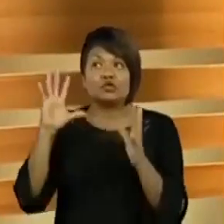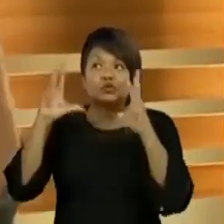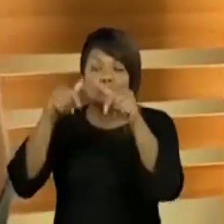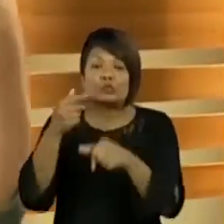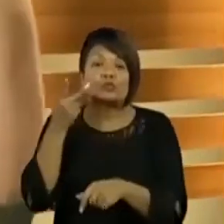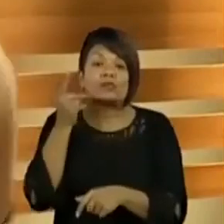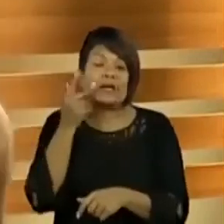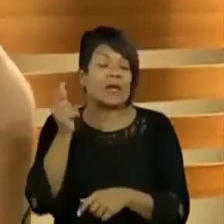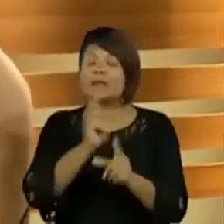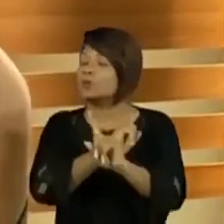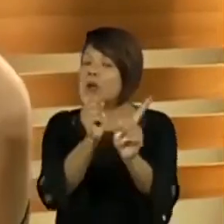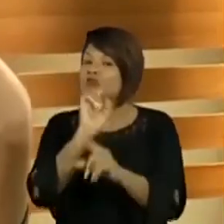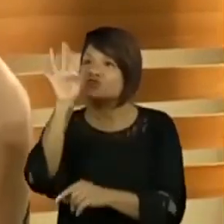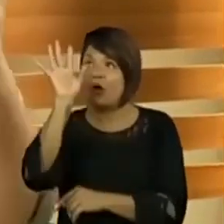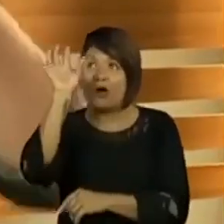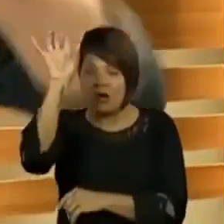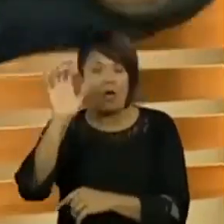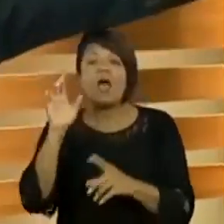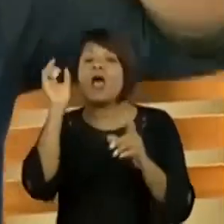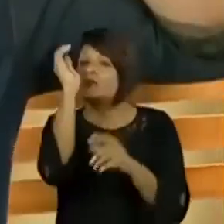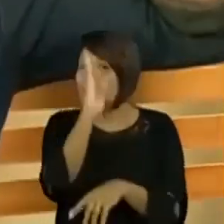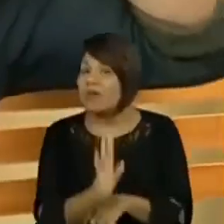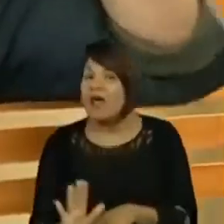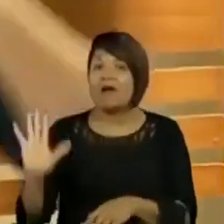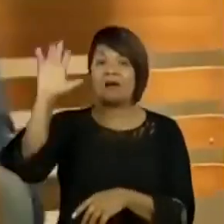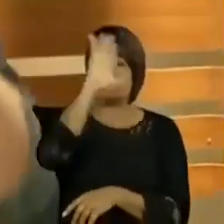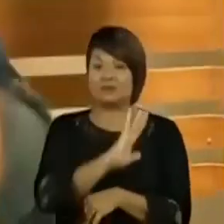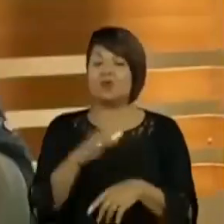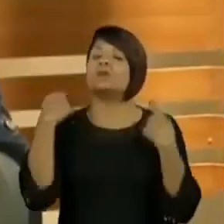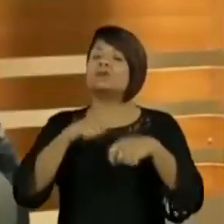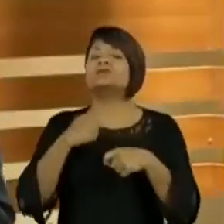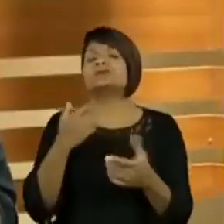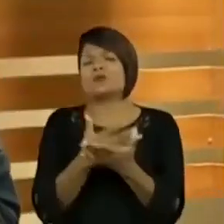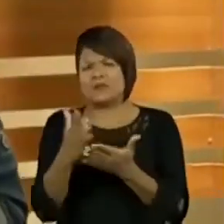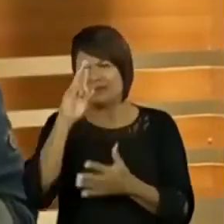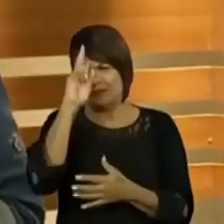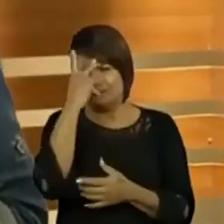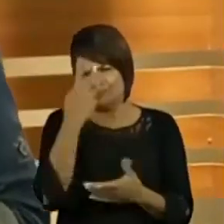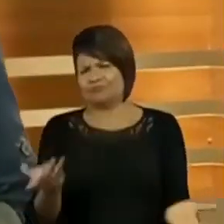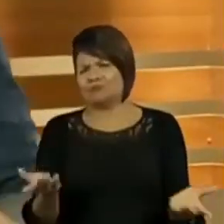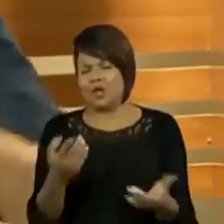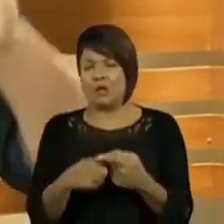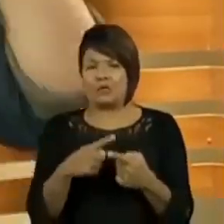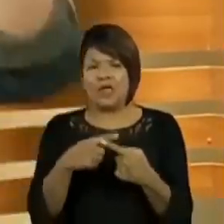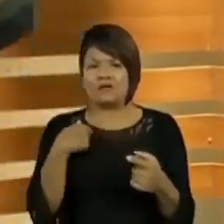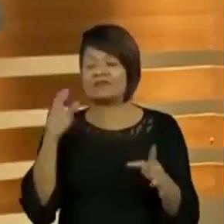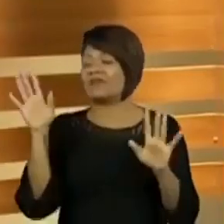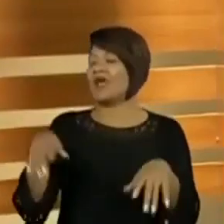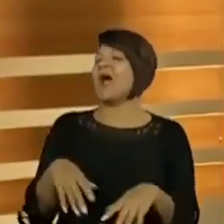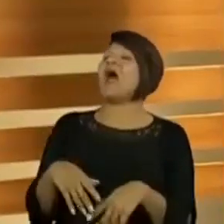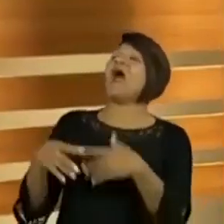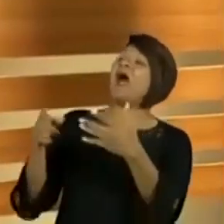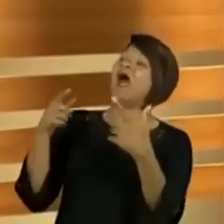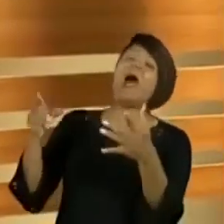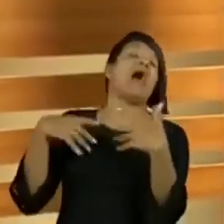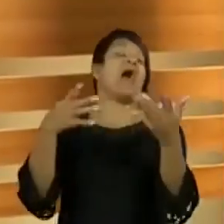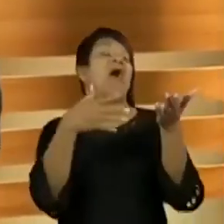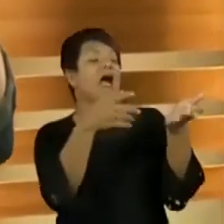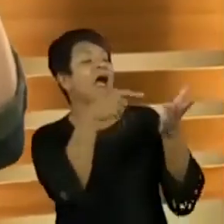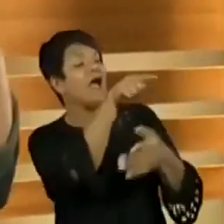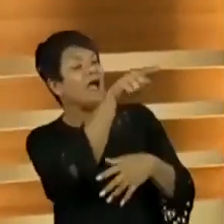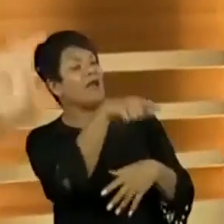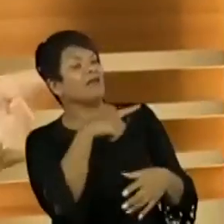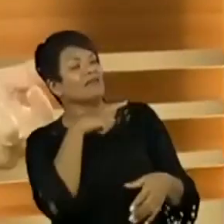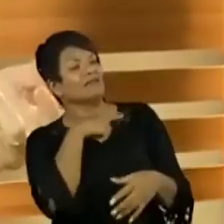realidade do Brasil. Tudo bem? A gente tem que começar a mudar. Porque, imagina, você vira para uma pessoa e fala, ah, da onde você vem no saneamento